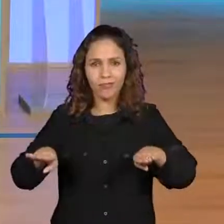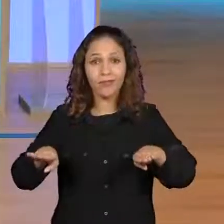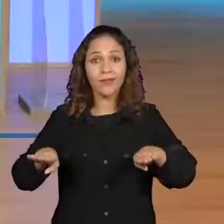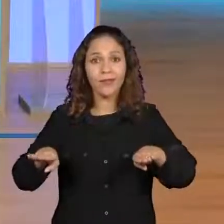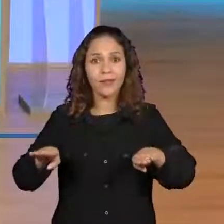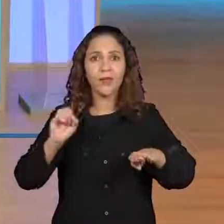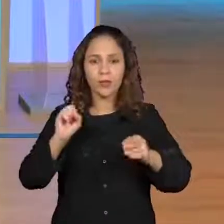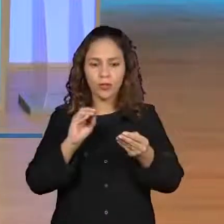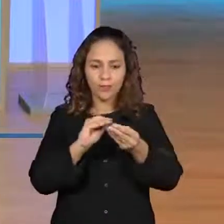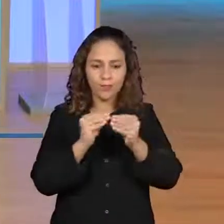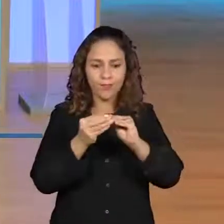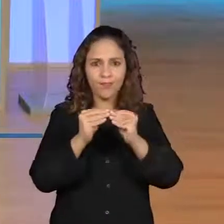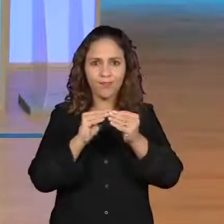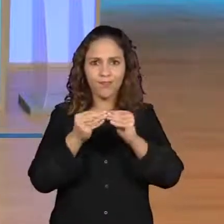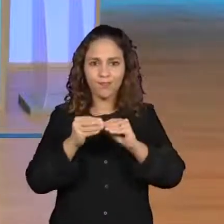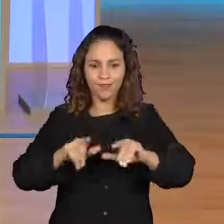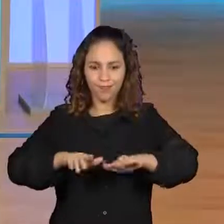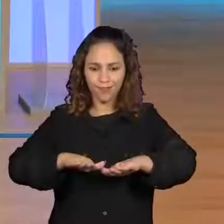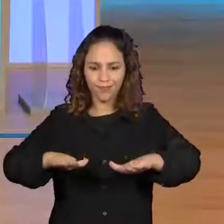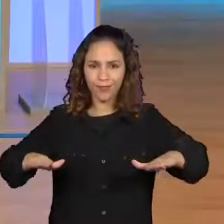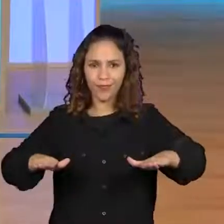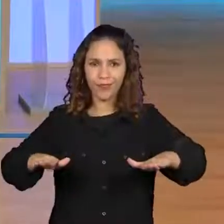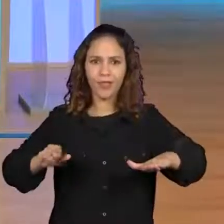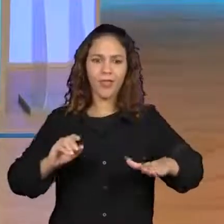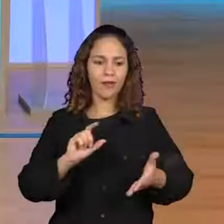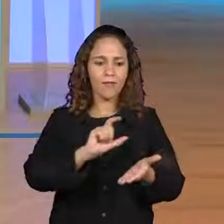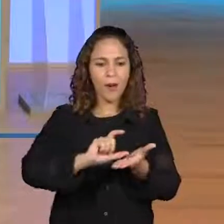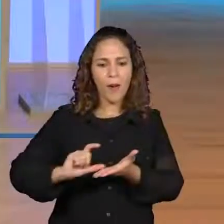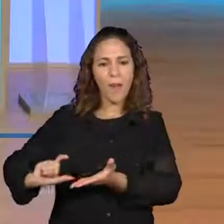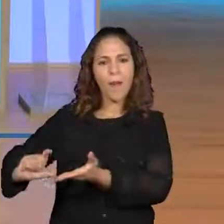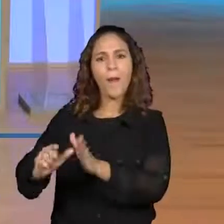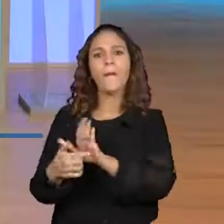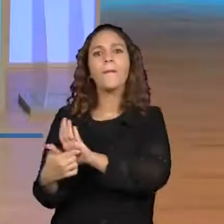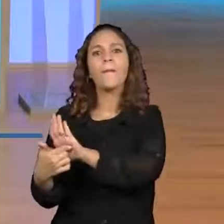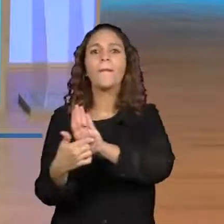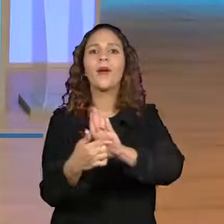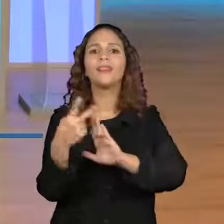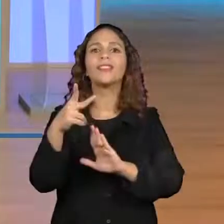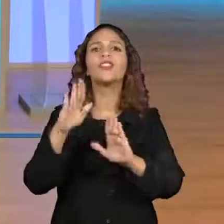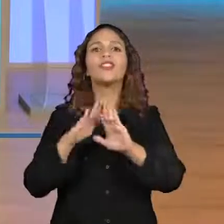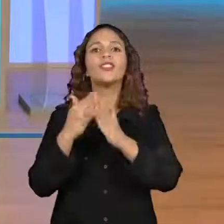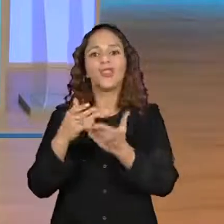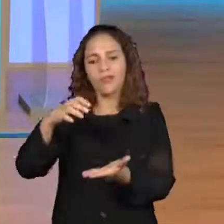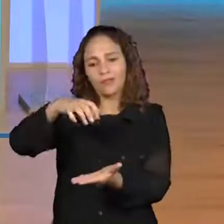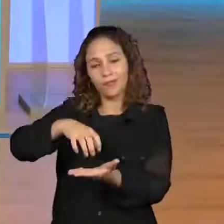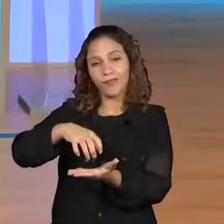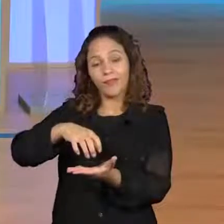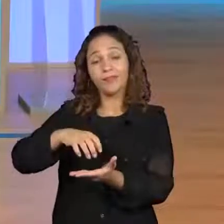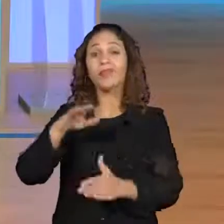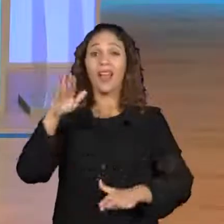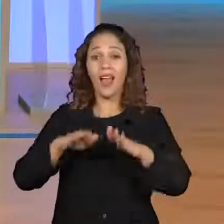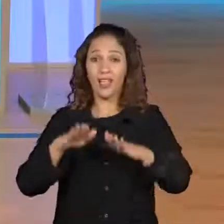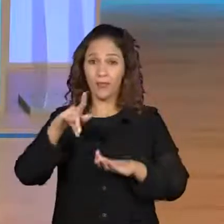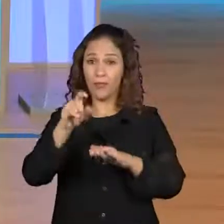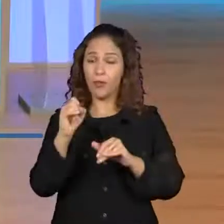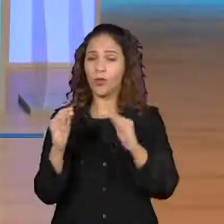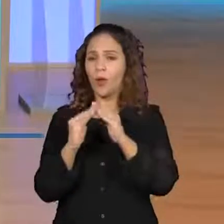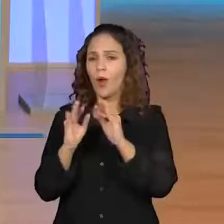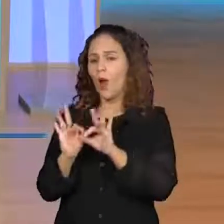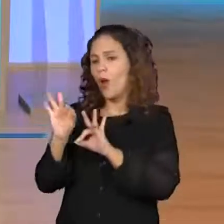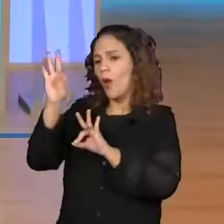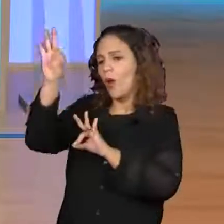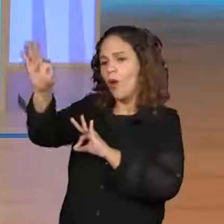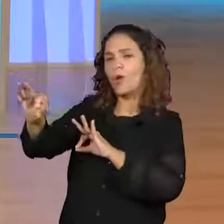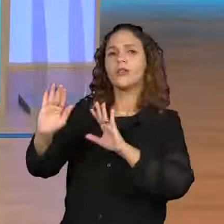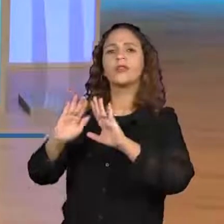até mesmo para fazer uma maquete. Ah, muito interessante. E às vezes, se o estudante morar um pouco mais distante da escola,